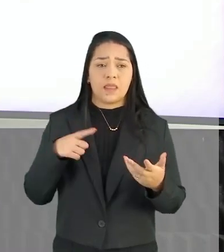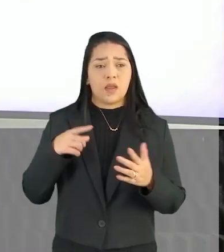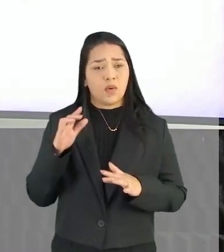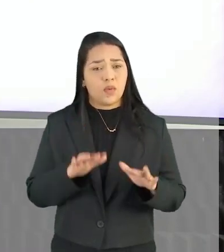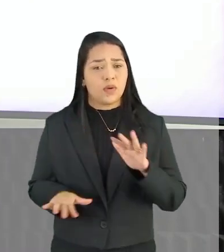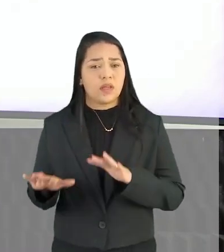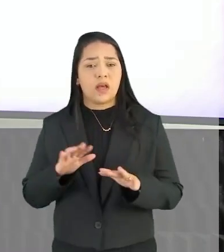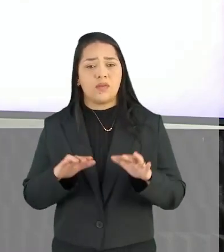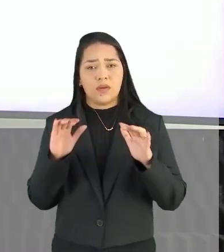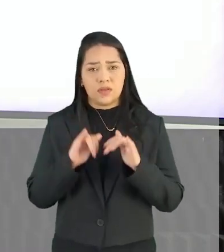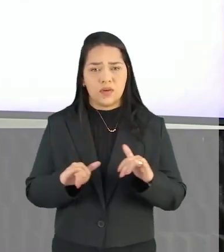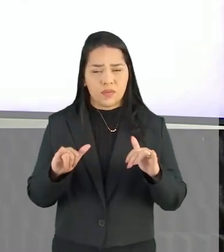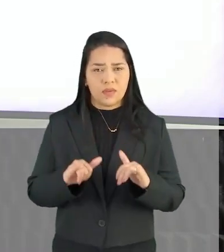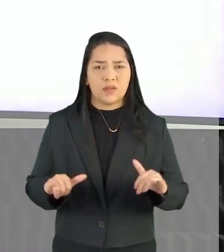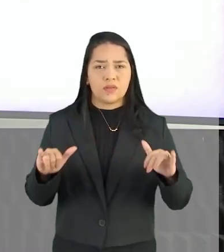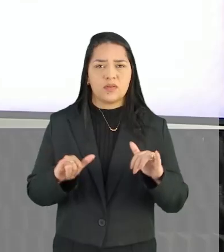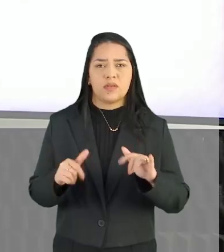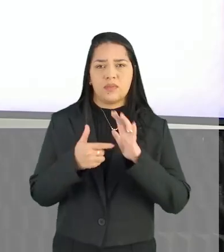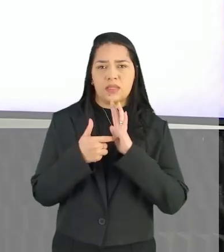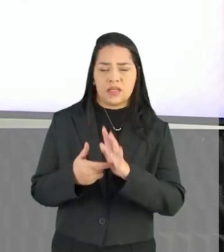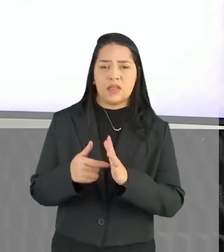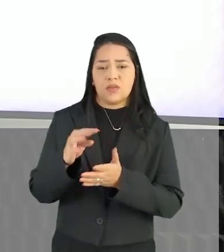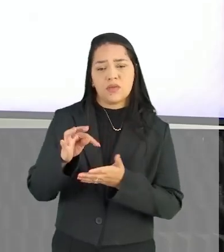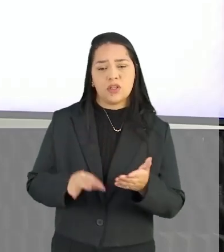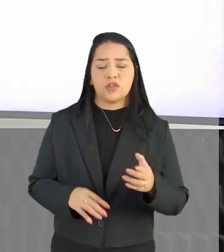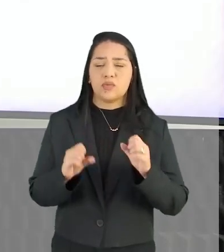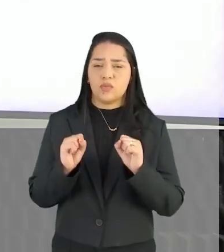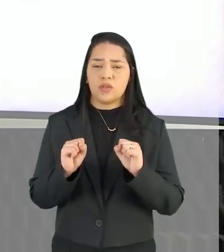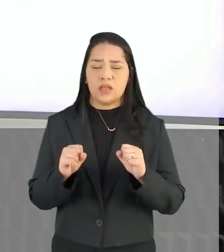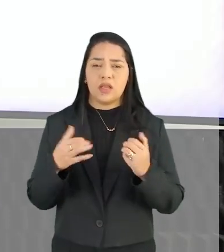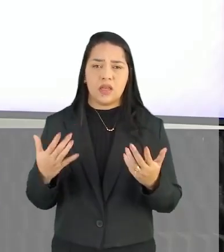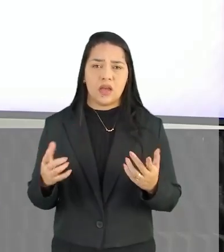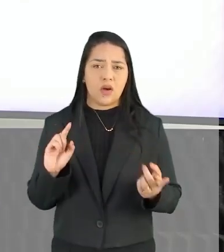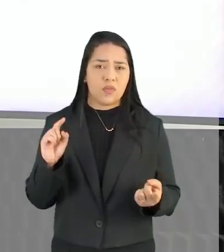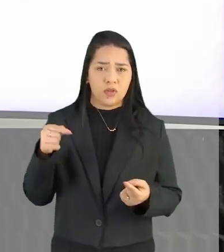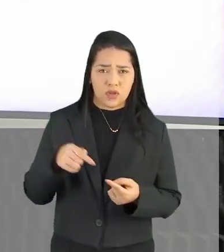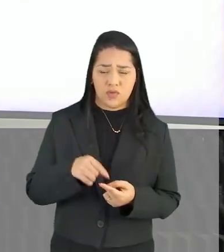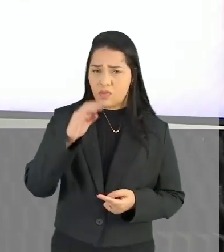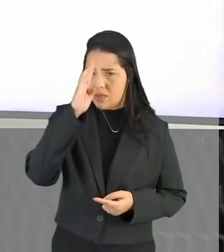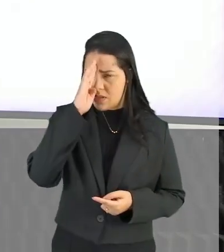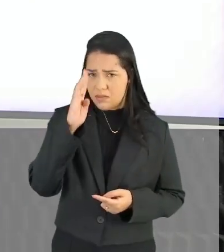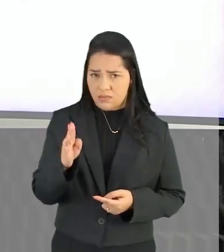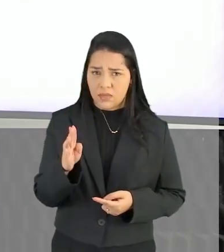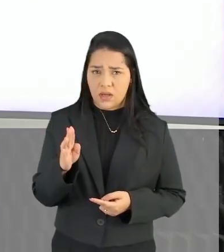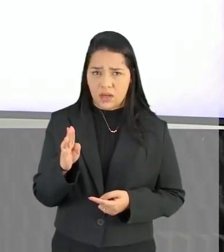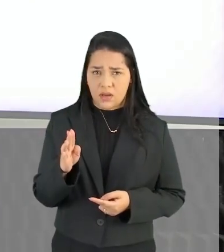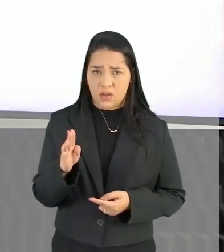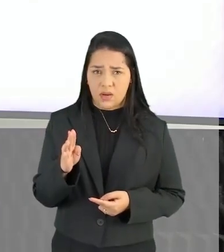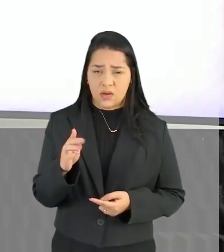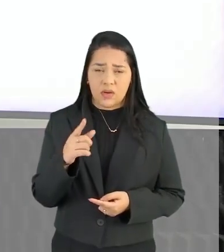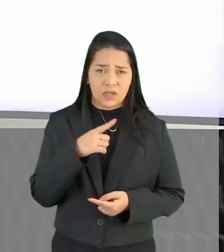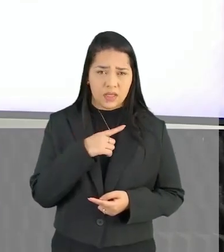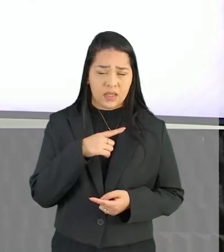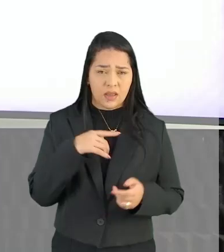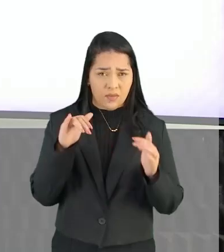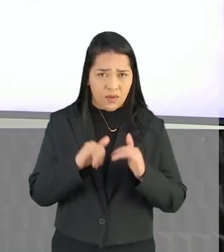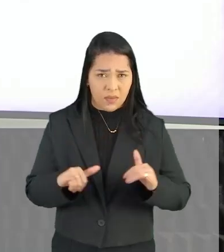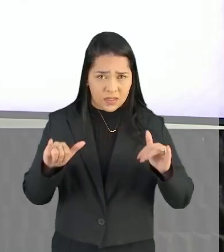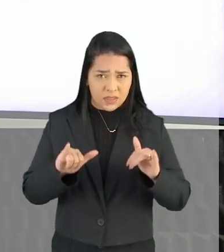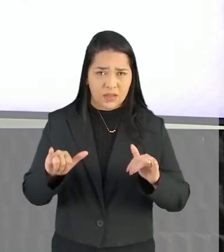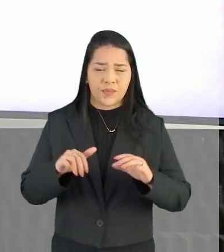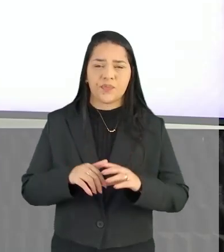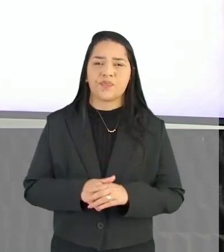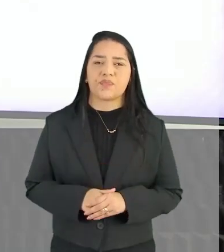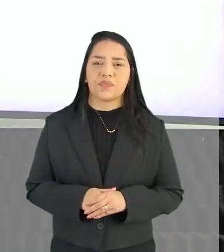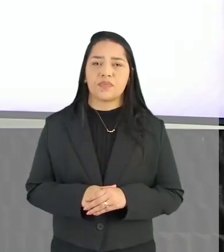cuidado Com as informações As pistas apresentadas No texto Para a gente poder chegar Ao objetivo principal De uma determinada Informação